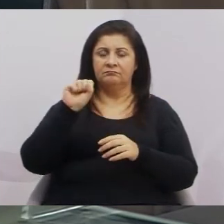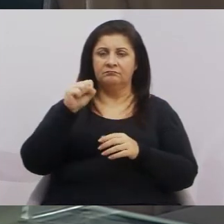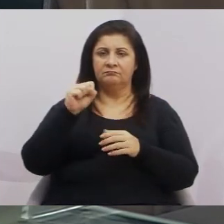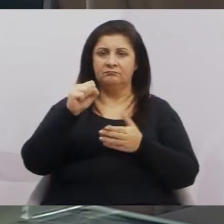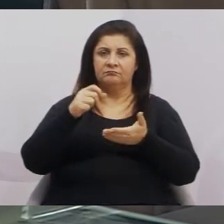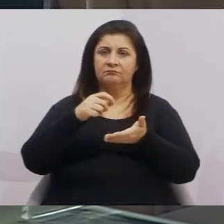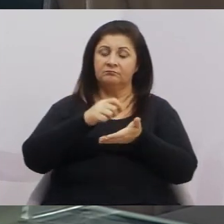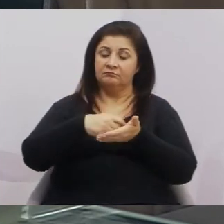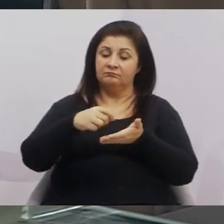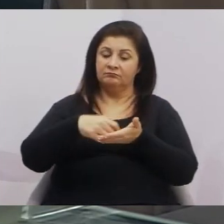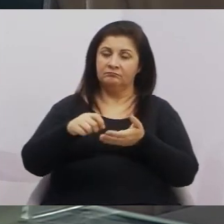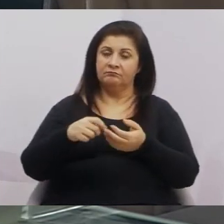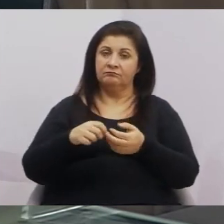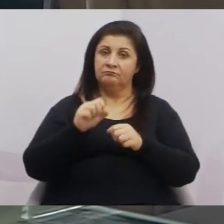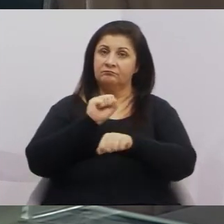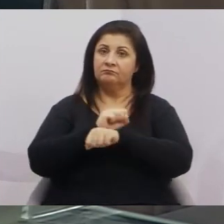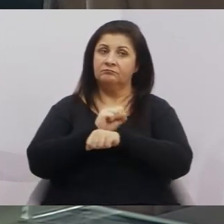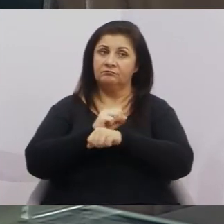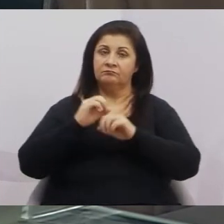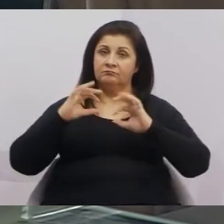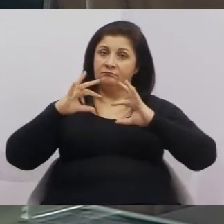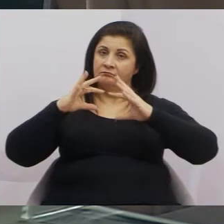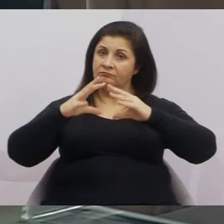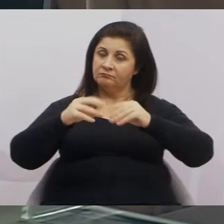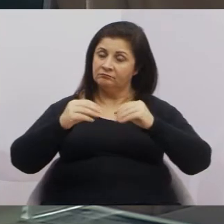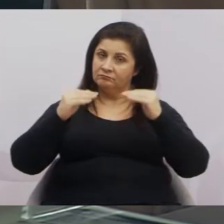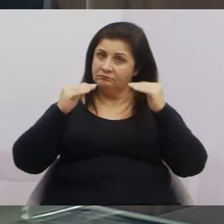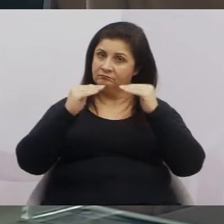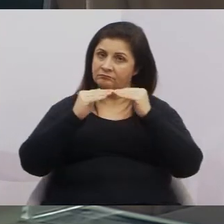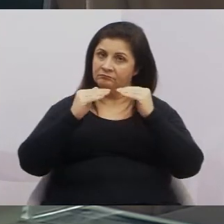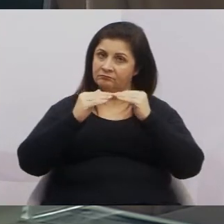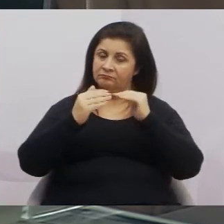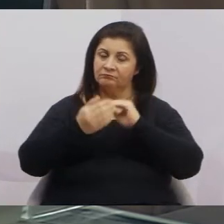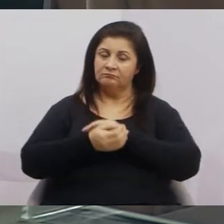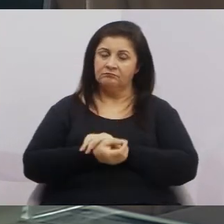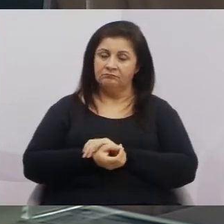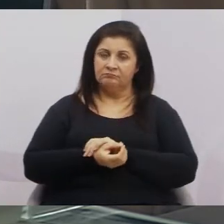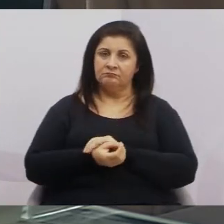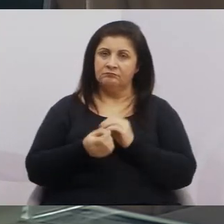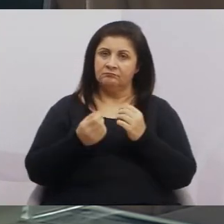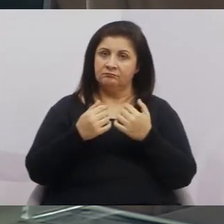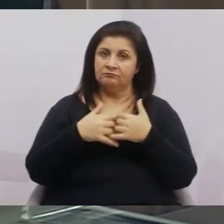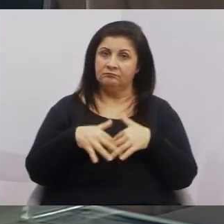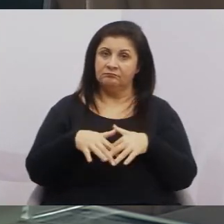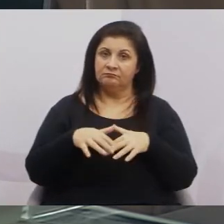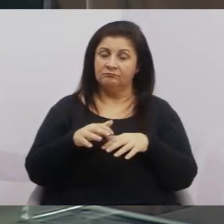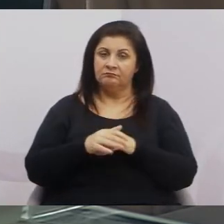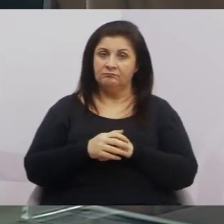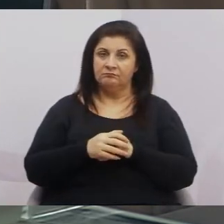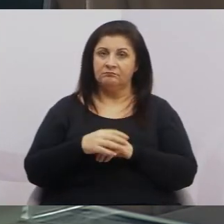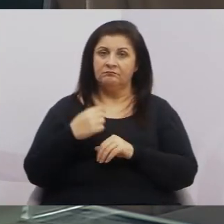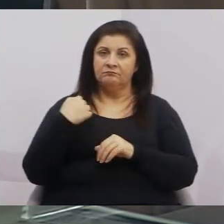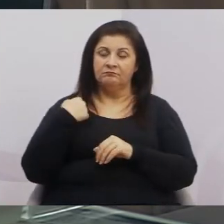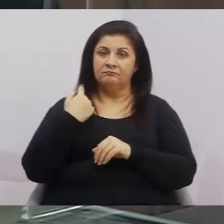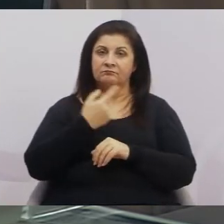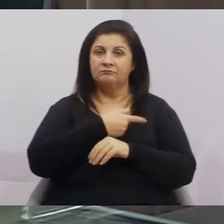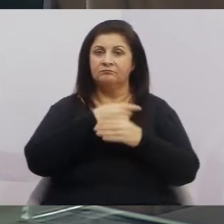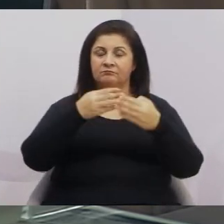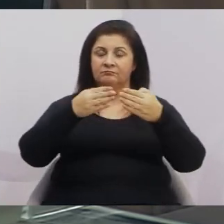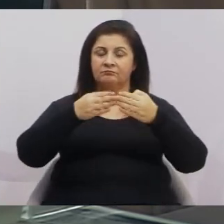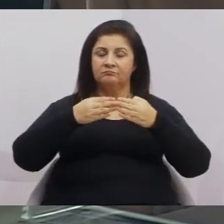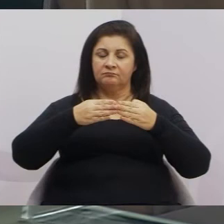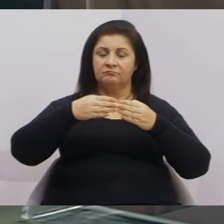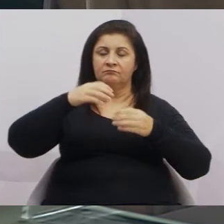Espero que todos cumpram o que fizeram no papel. Então, nós vamos sim pedir para levar para as nove